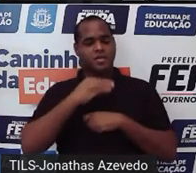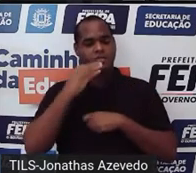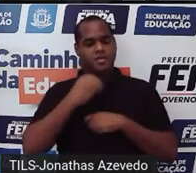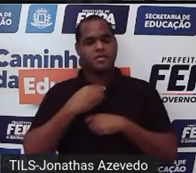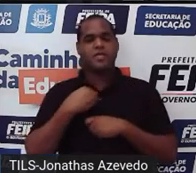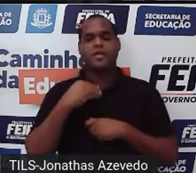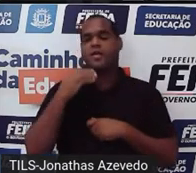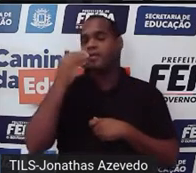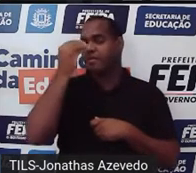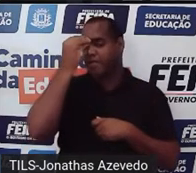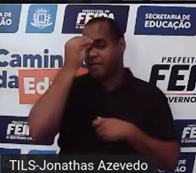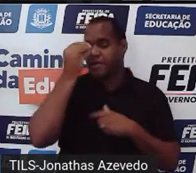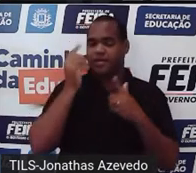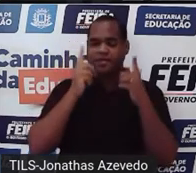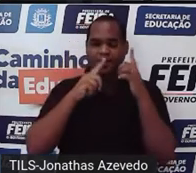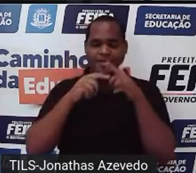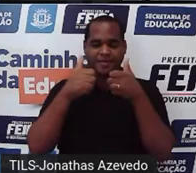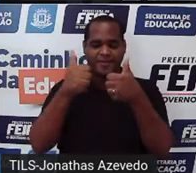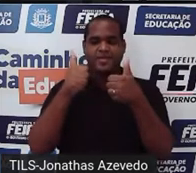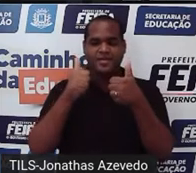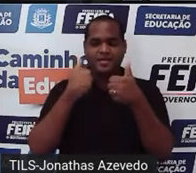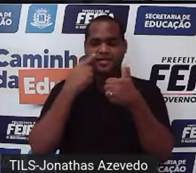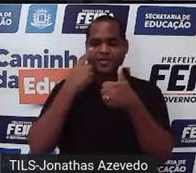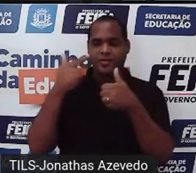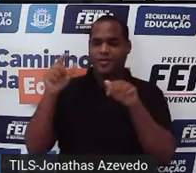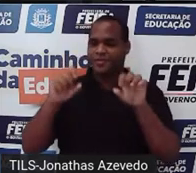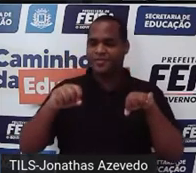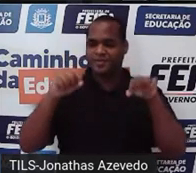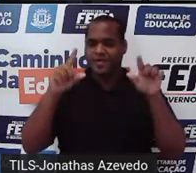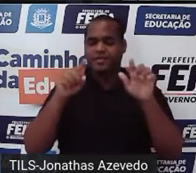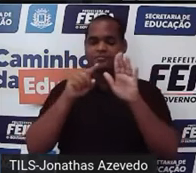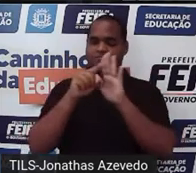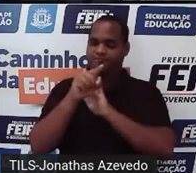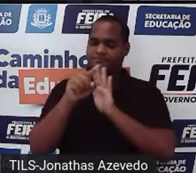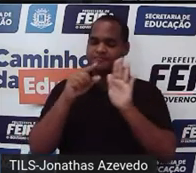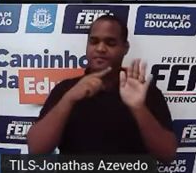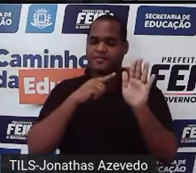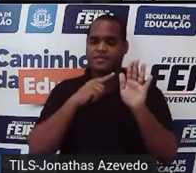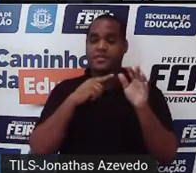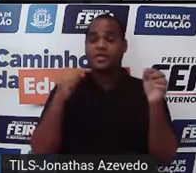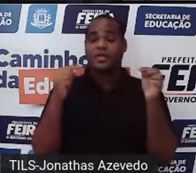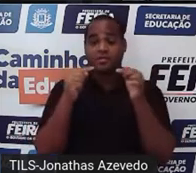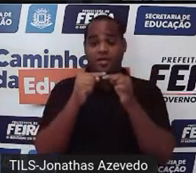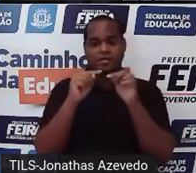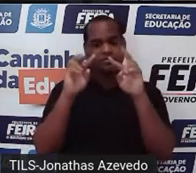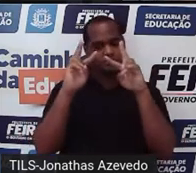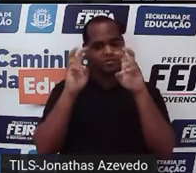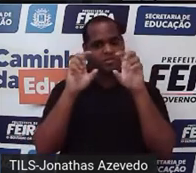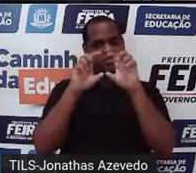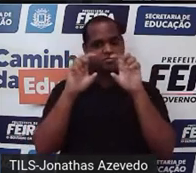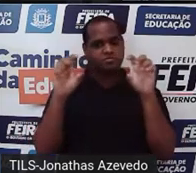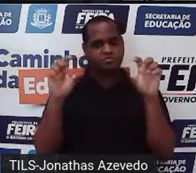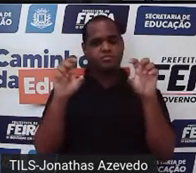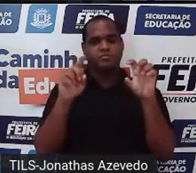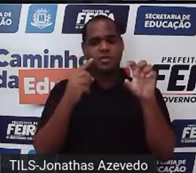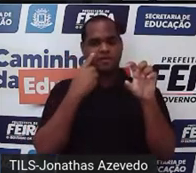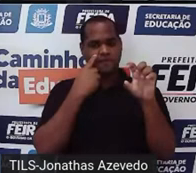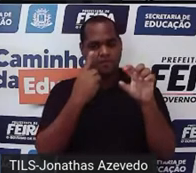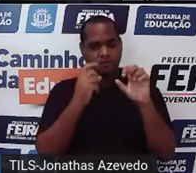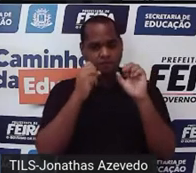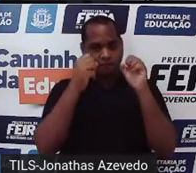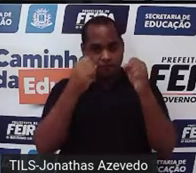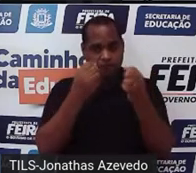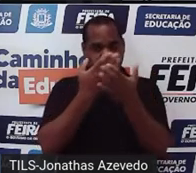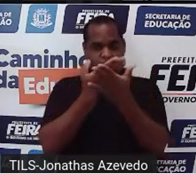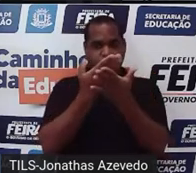a esses conhecimentos. Então, na próxima tela vai ter uma pergunta sobre esse tema, né? que a gente vem estudando,